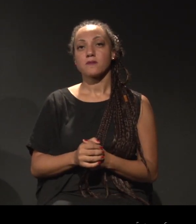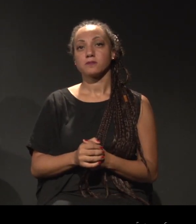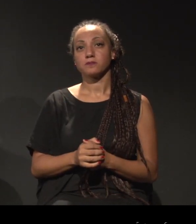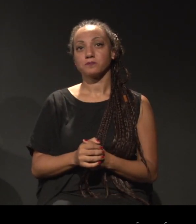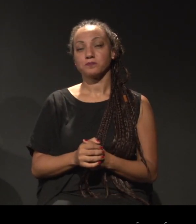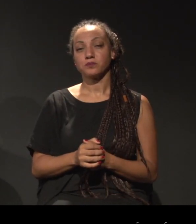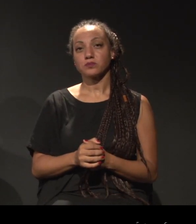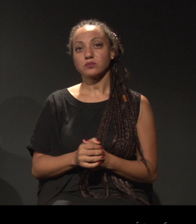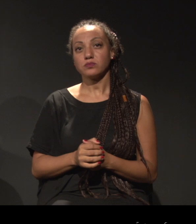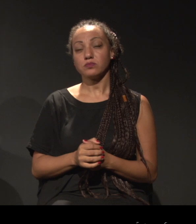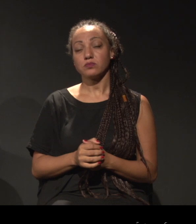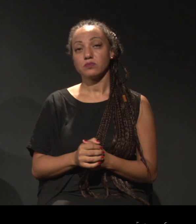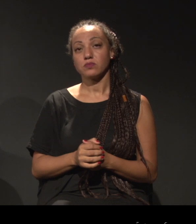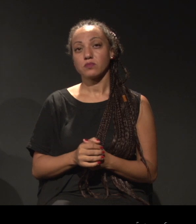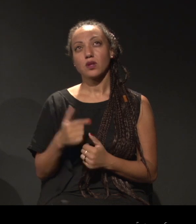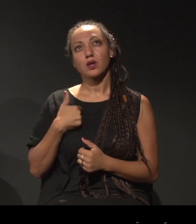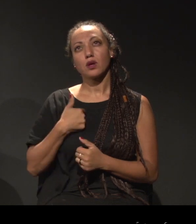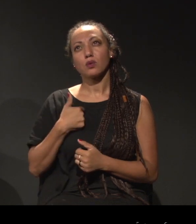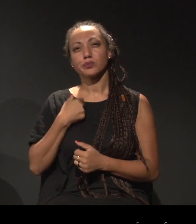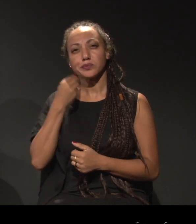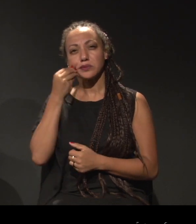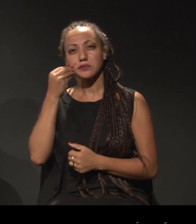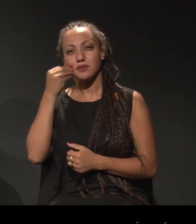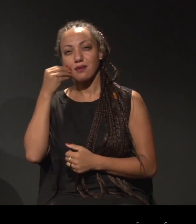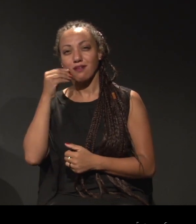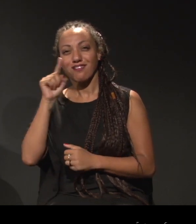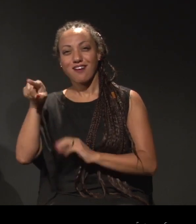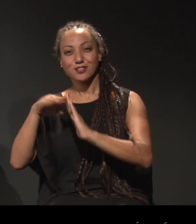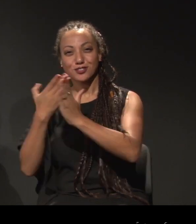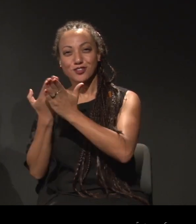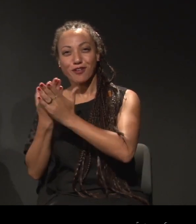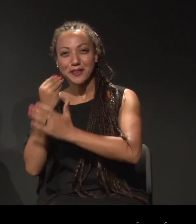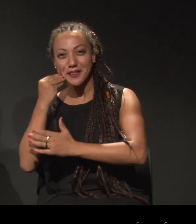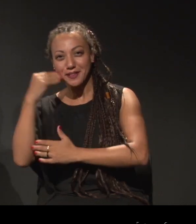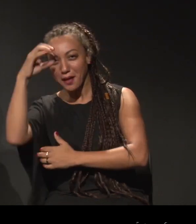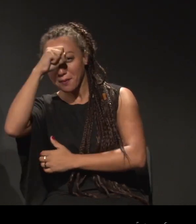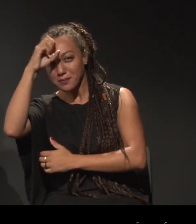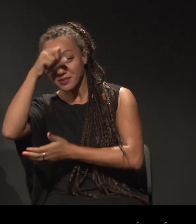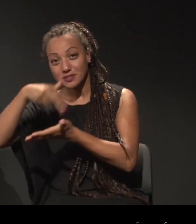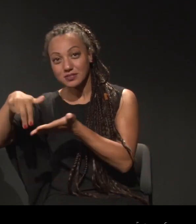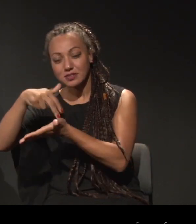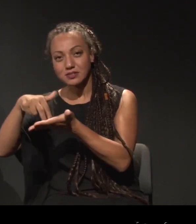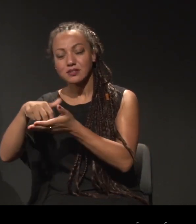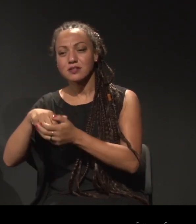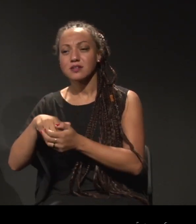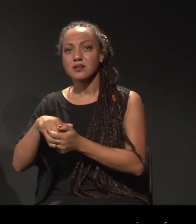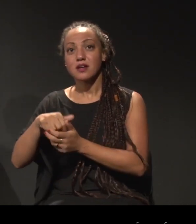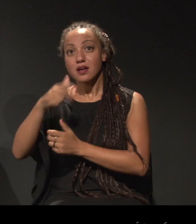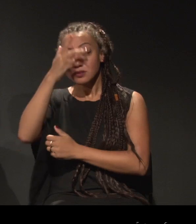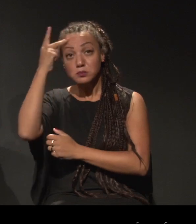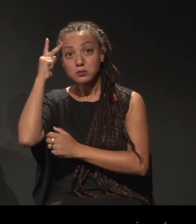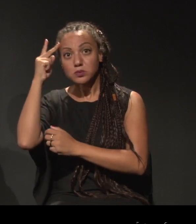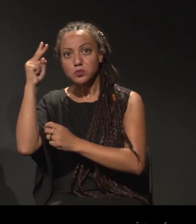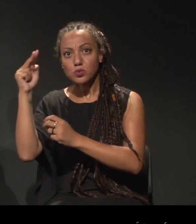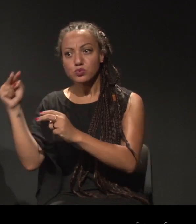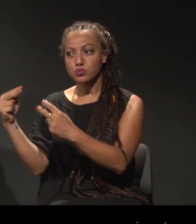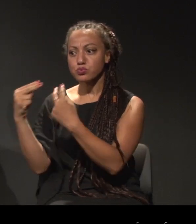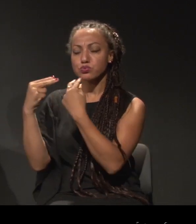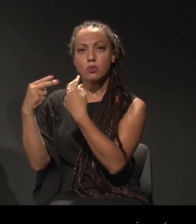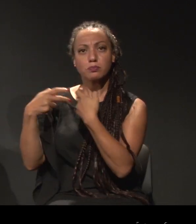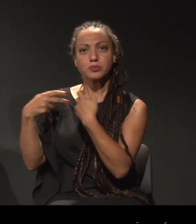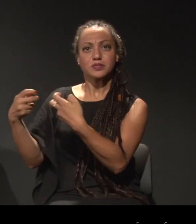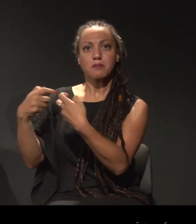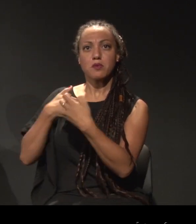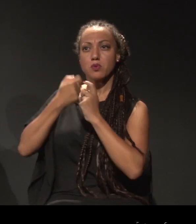Nesse lugar onde eu fui tentar aprender a dançar, as pessoas viram um talento na